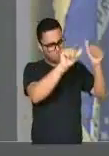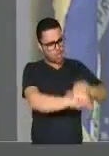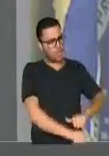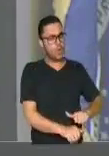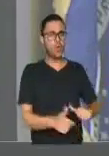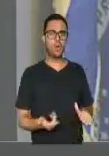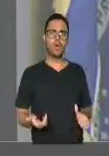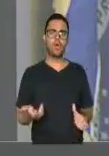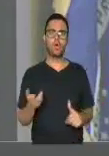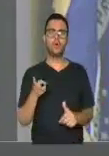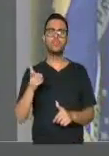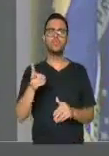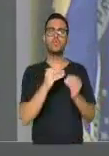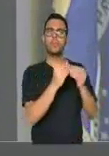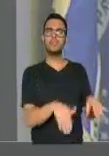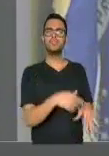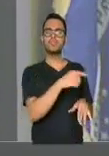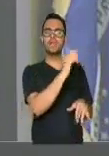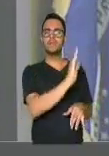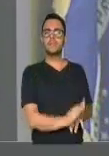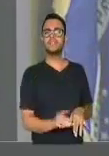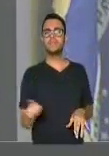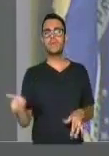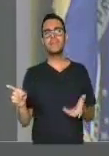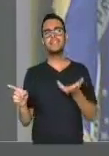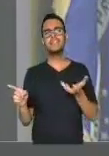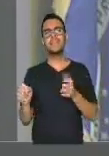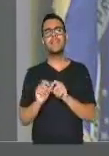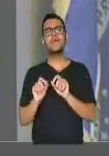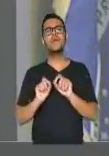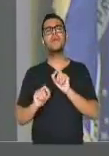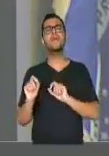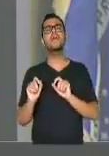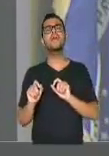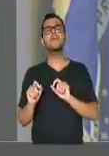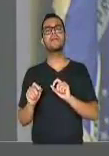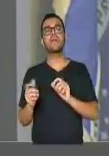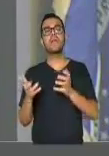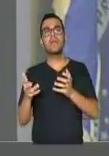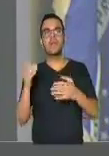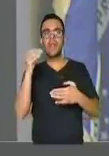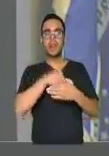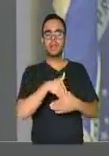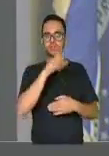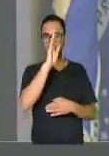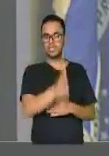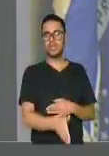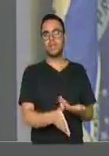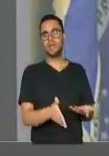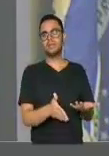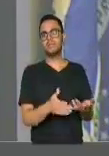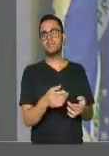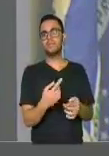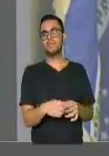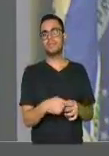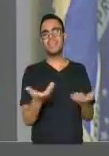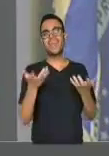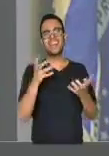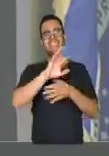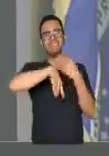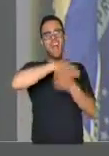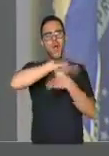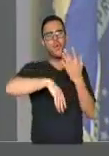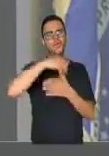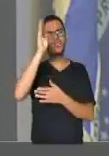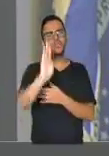que eles continuem prejudicando o Brasil. O que eles querem agora é que tenha uma eleição direta para levar o caos no nosso país,